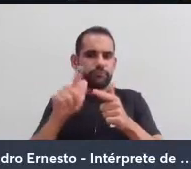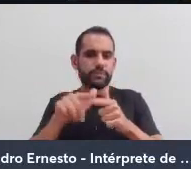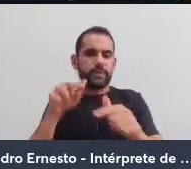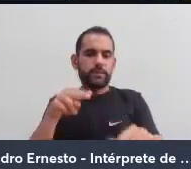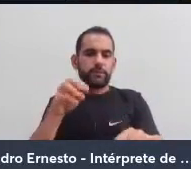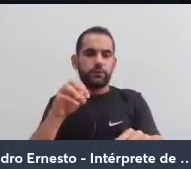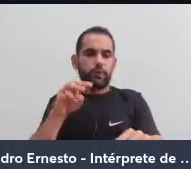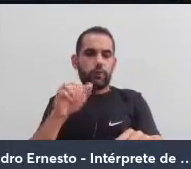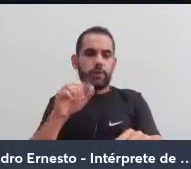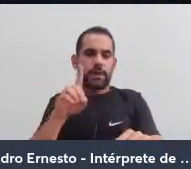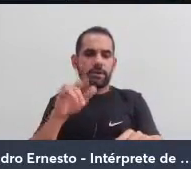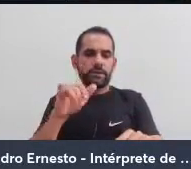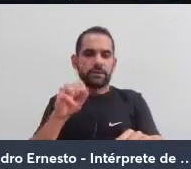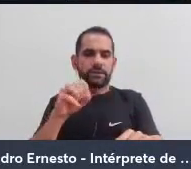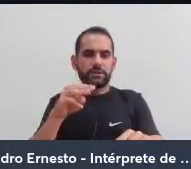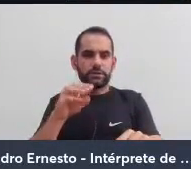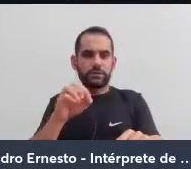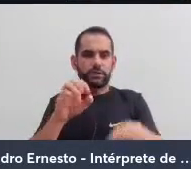educativo.